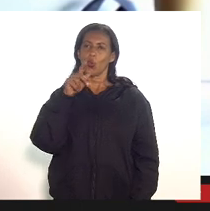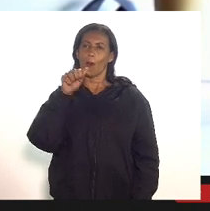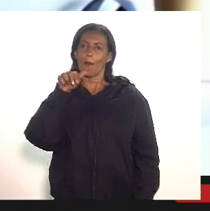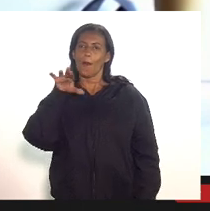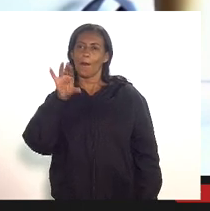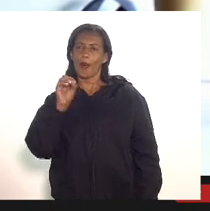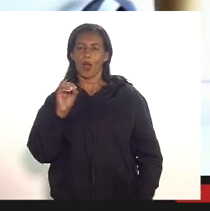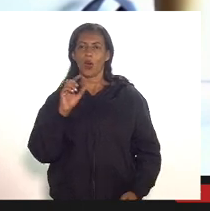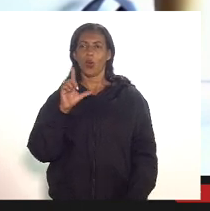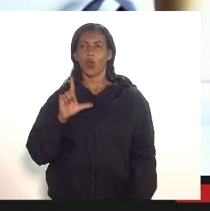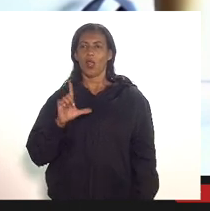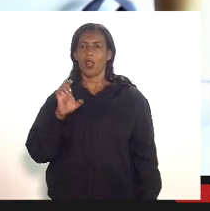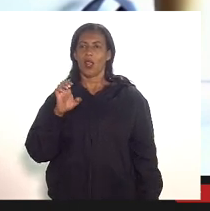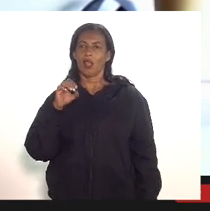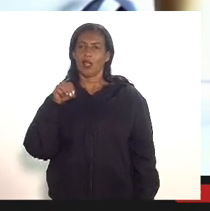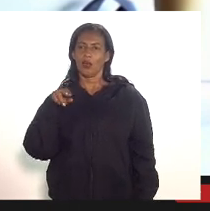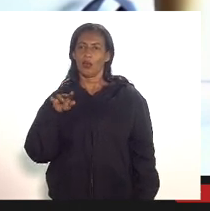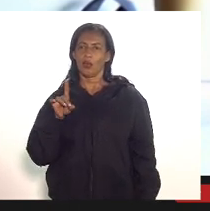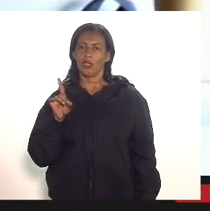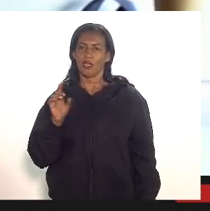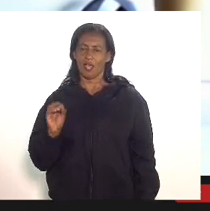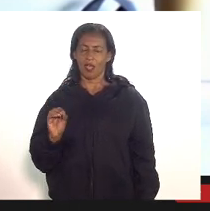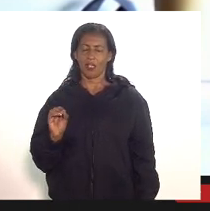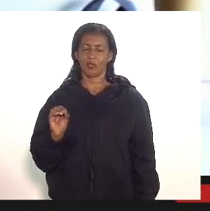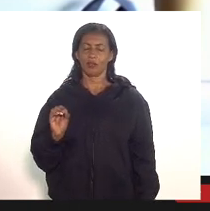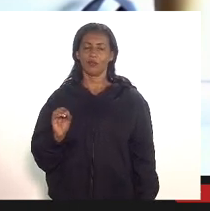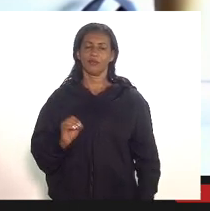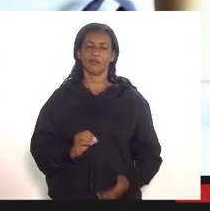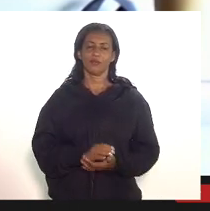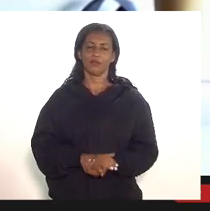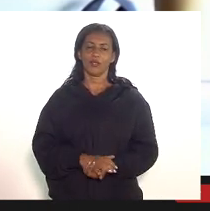Menezes e o nosso